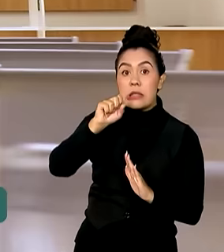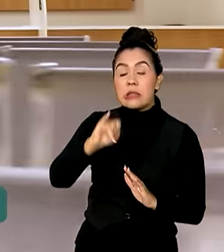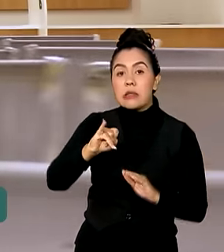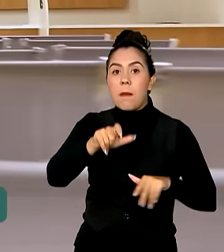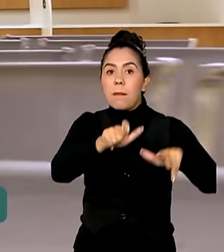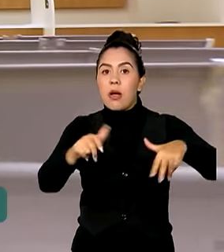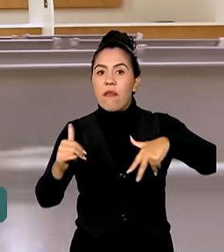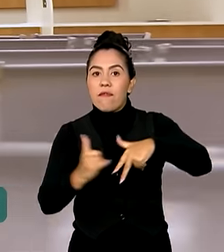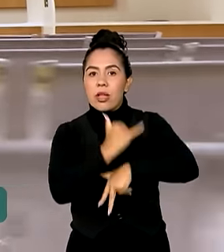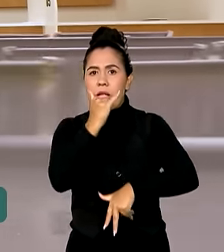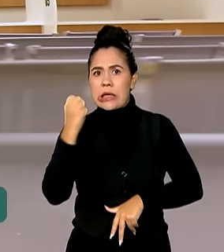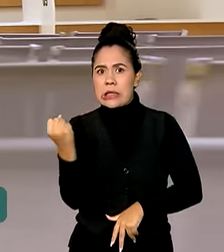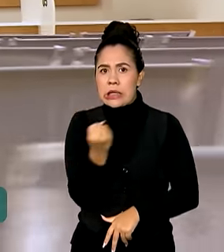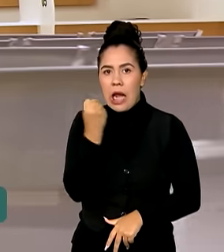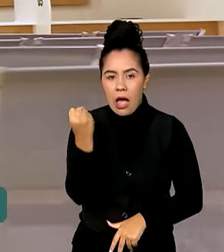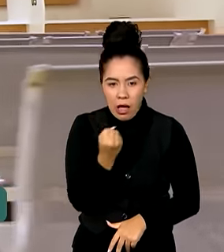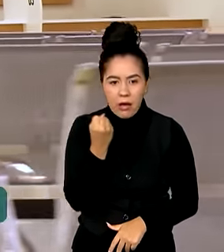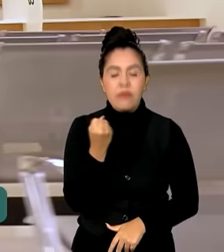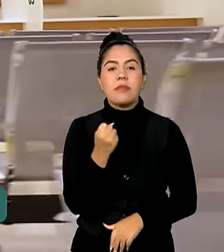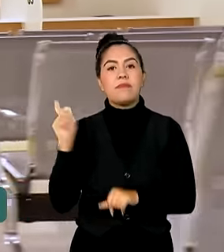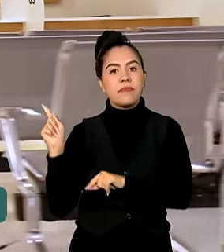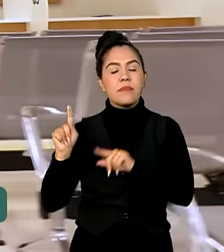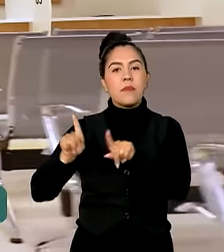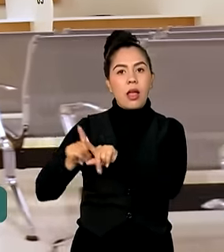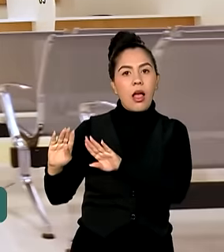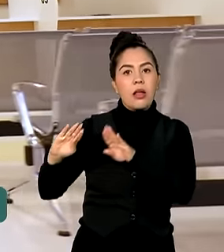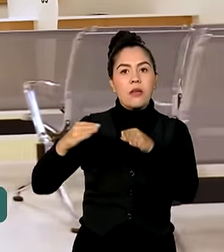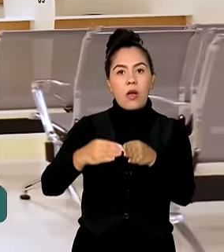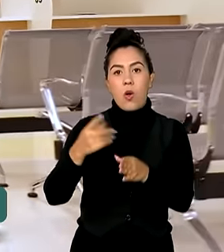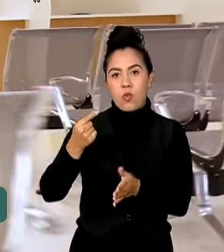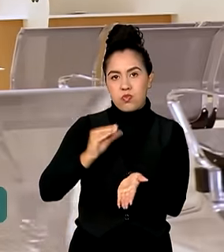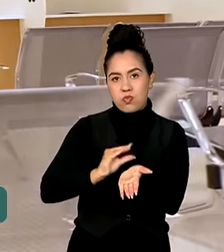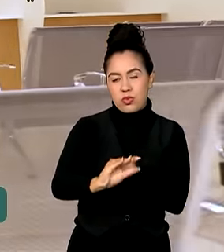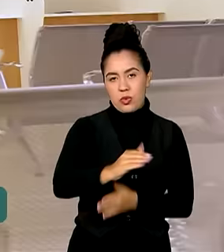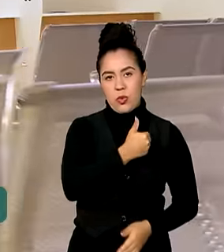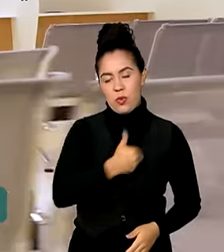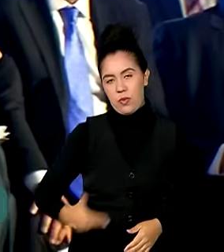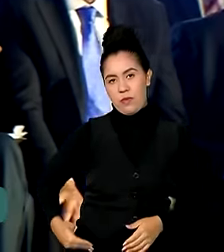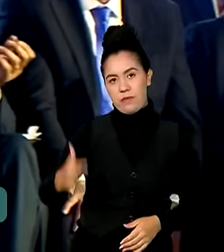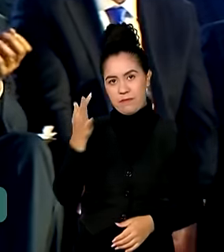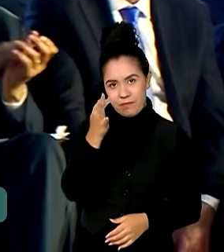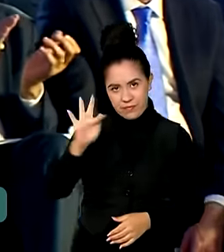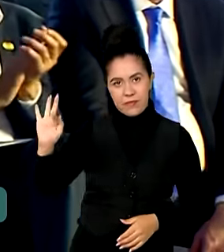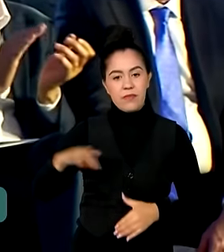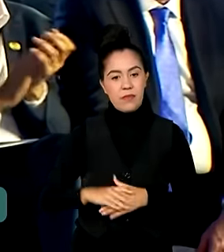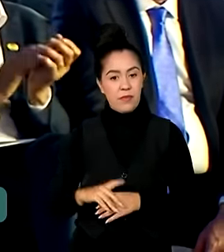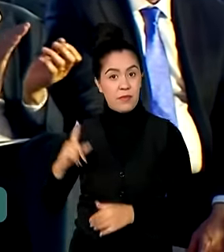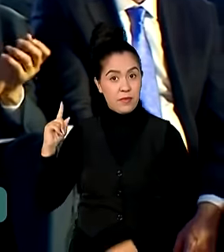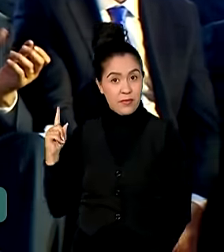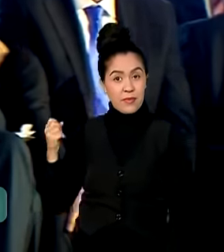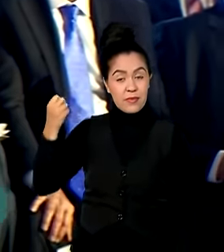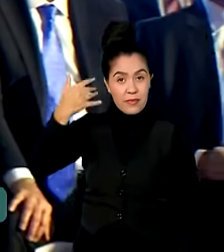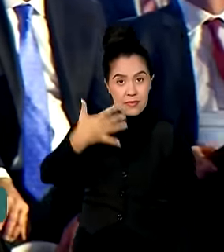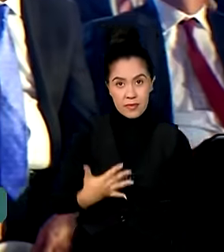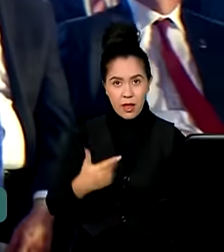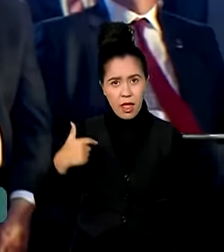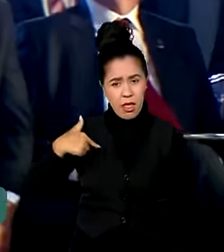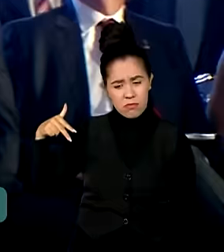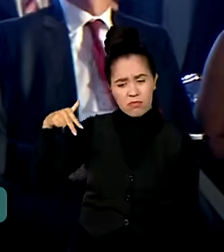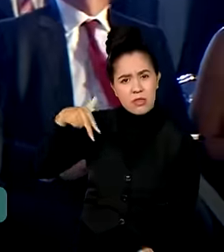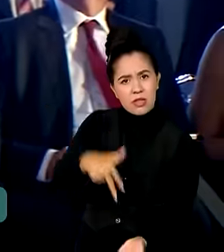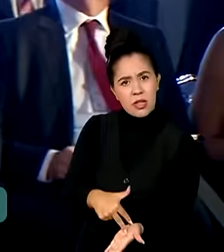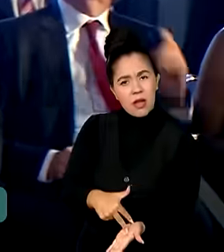Hospital das Clínicas é mantido exclusivamente com recursos do governo federal. Eu vim aqui para dizer para vocês,